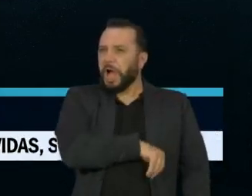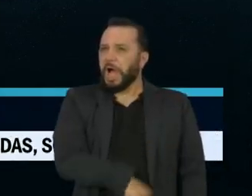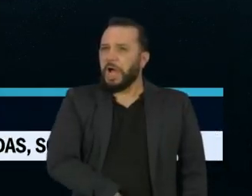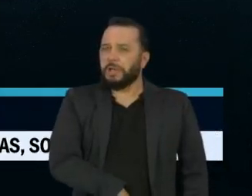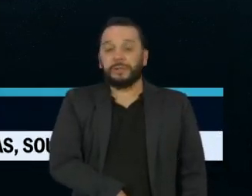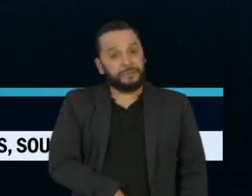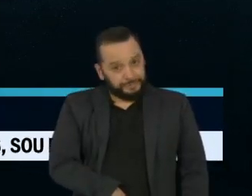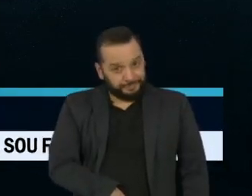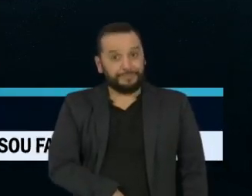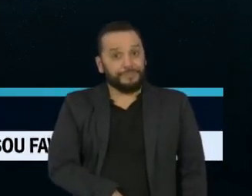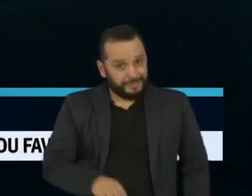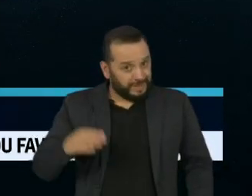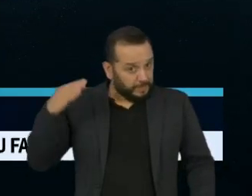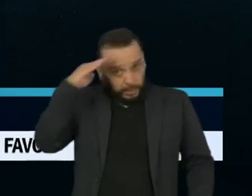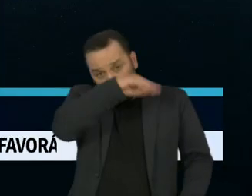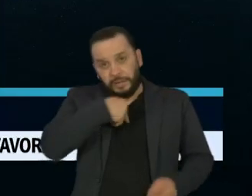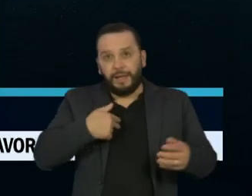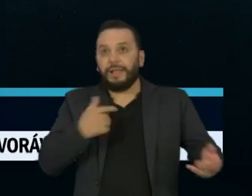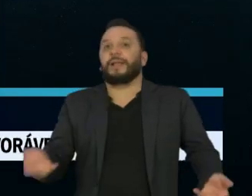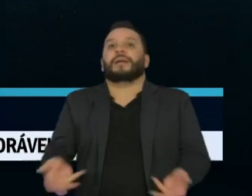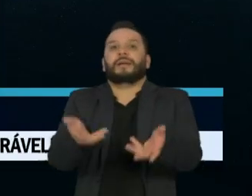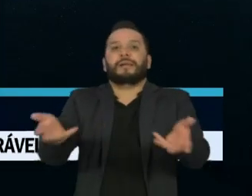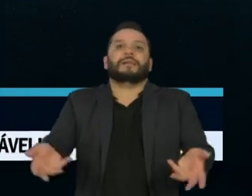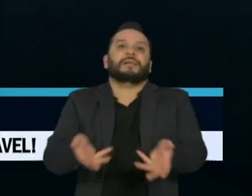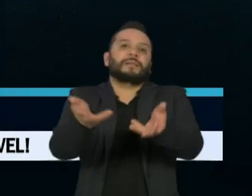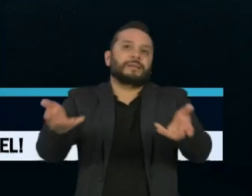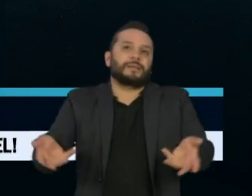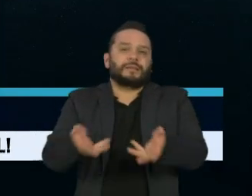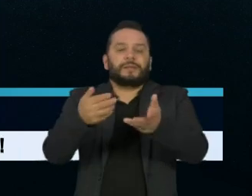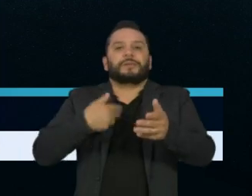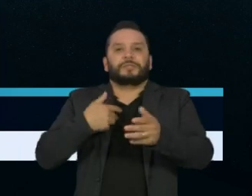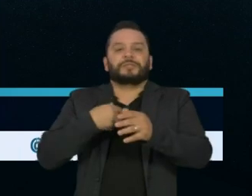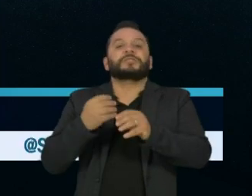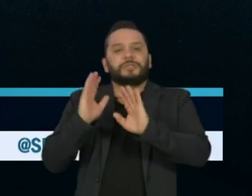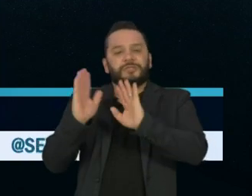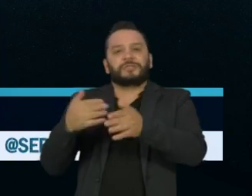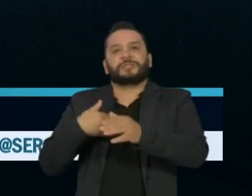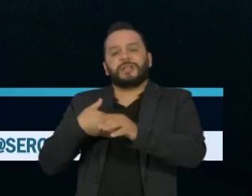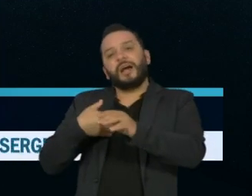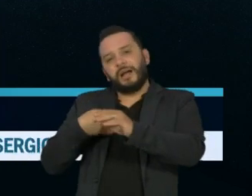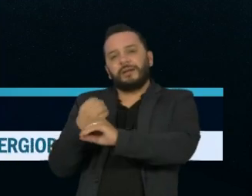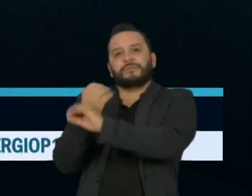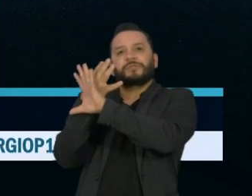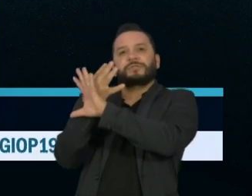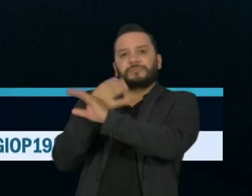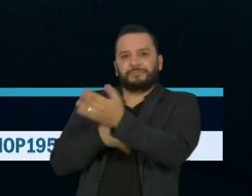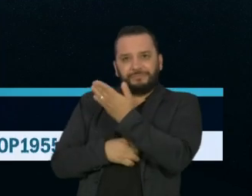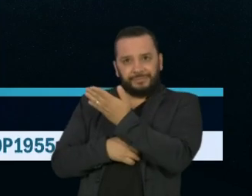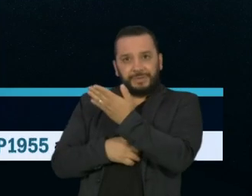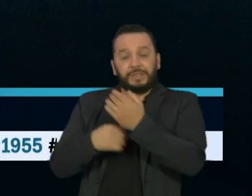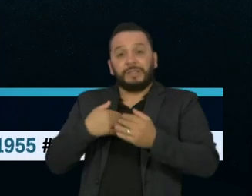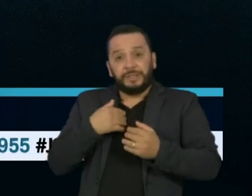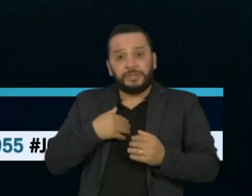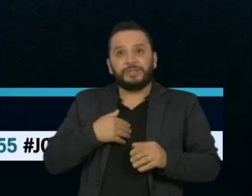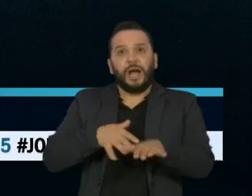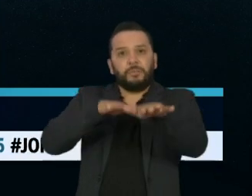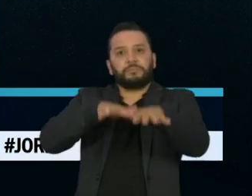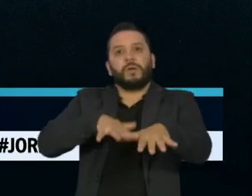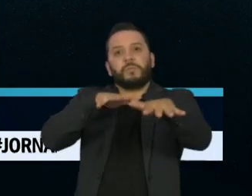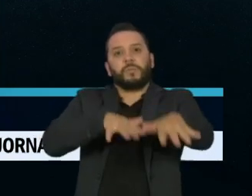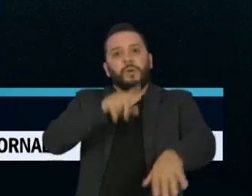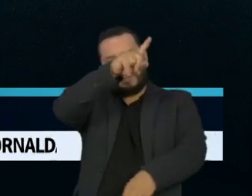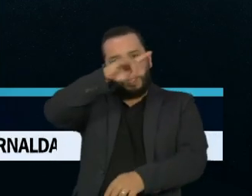Incentivada pelo presidente Jair Bolsonaro por meio de uma videochamada, esta carreata realizada no final de março em